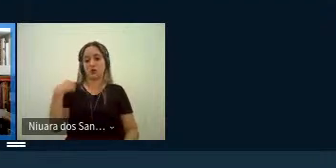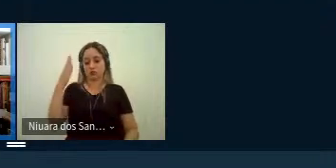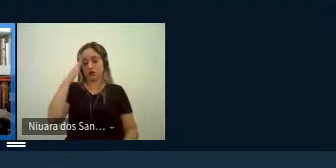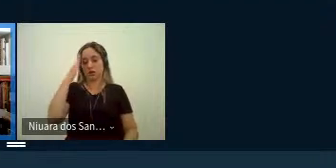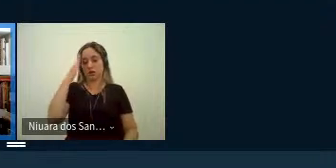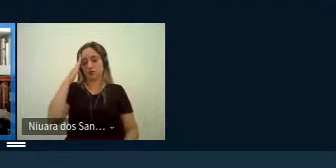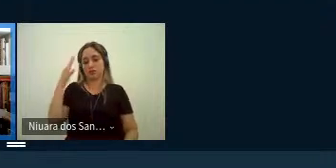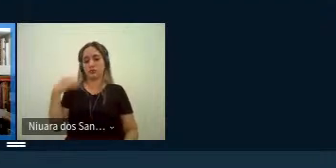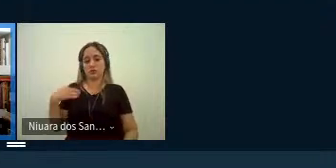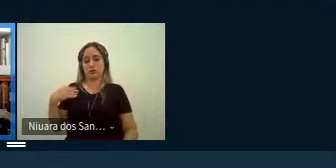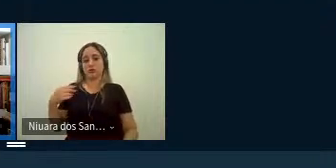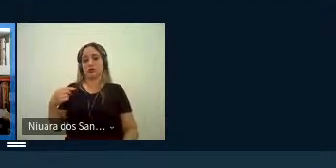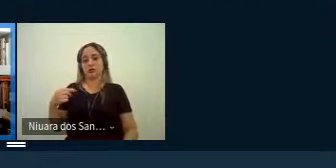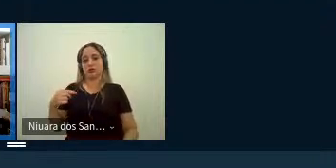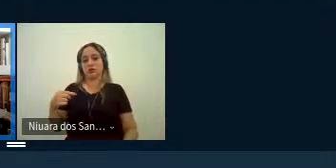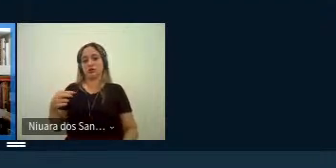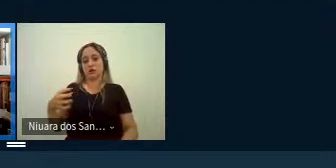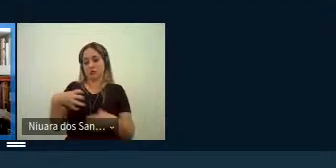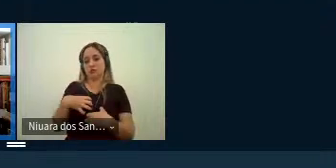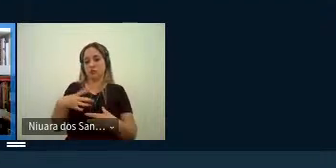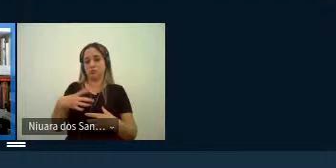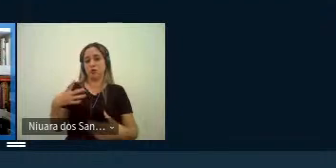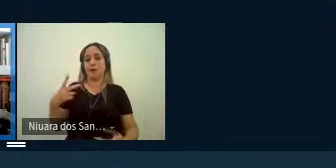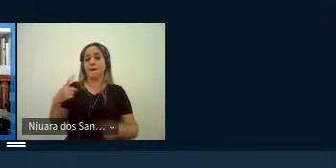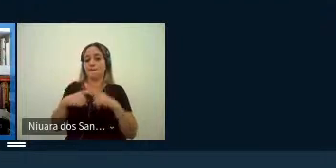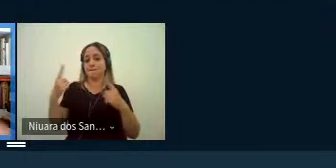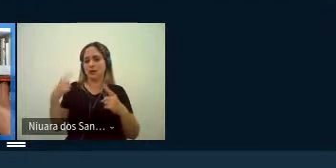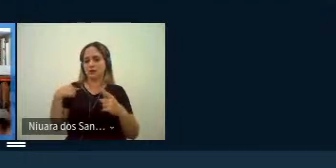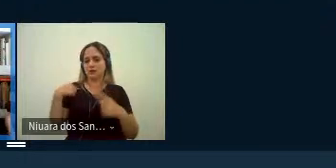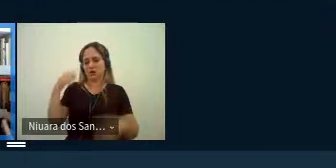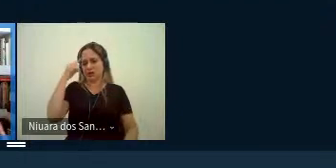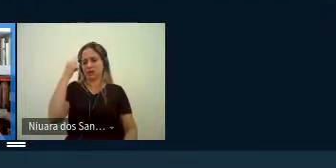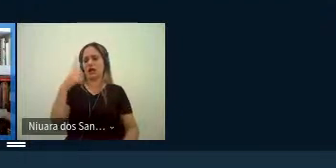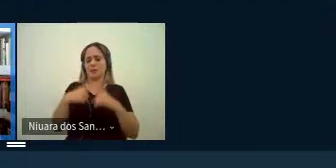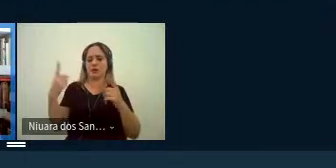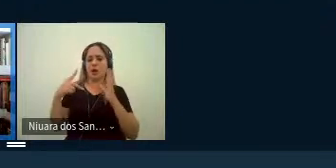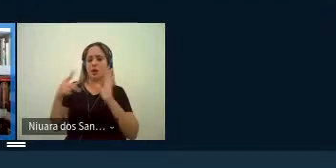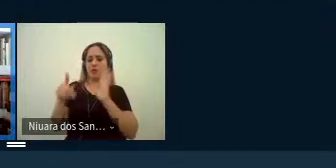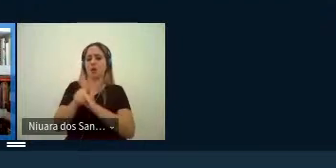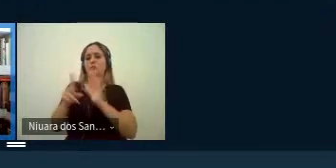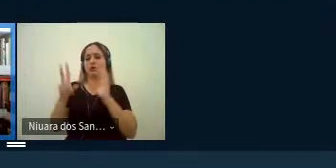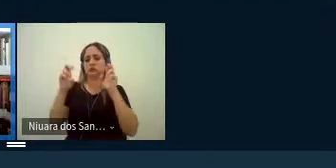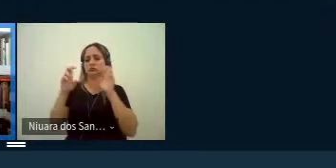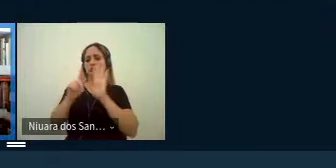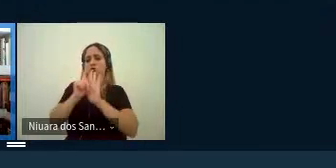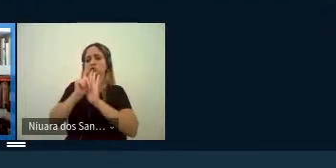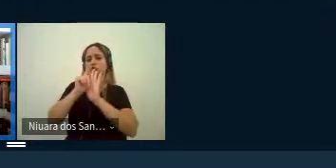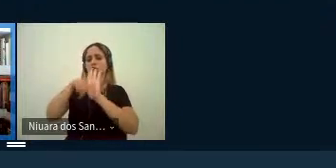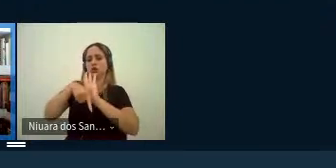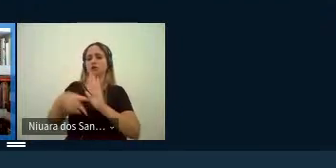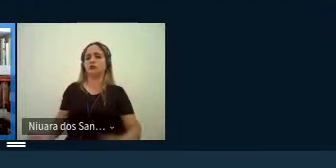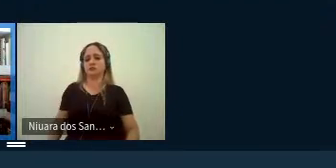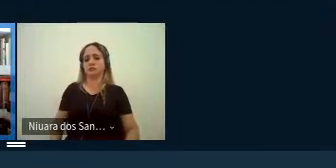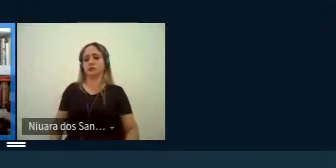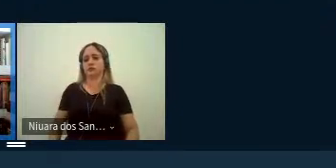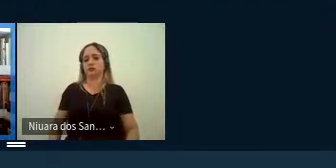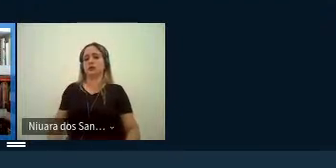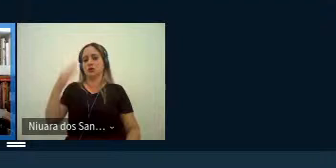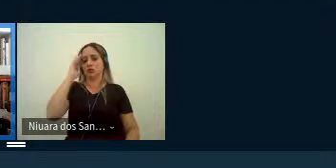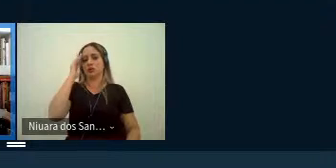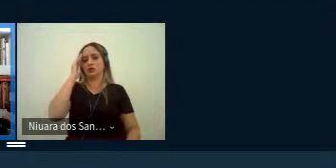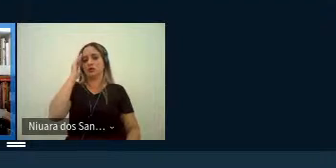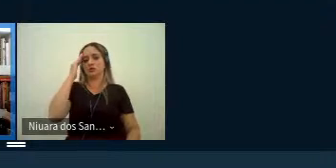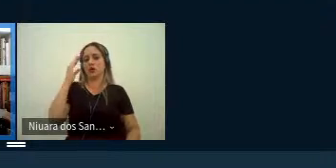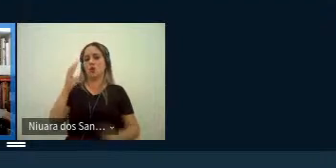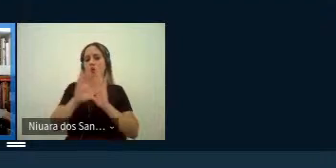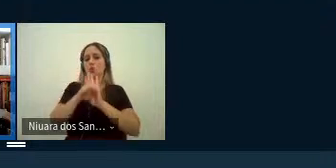sido atacadas né tem sido atacadas não só essas concepções a própria questão do gênero né da compreensão dos